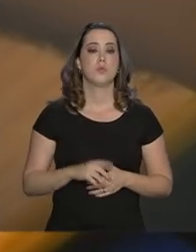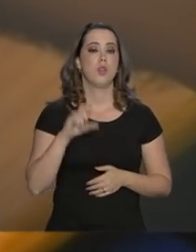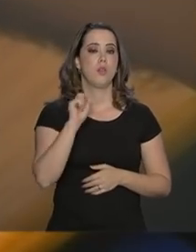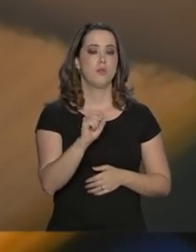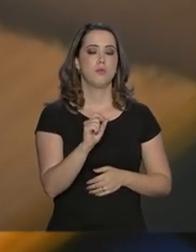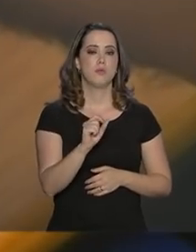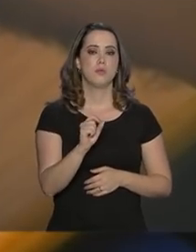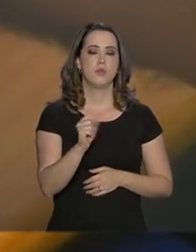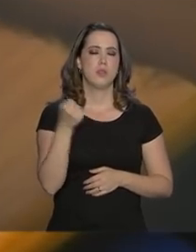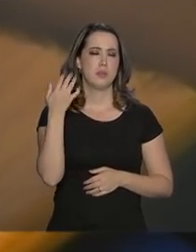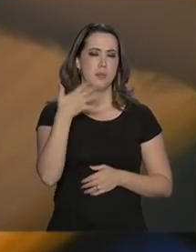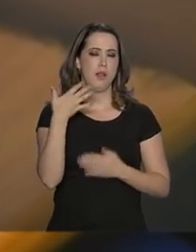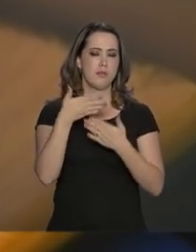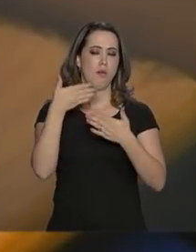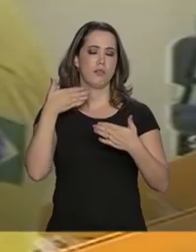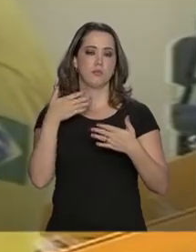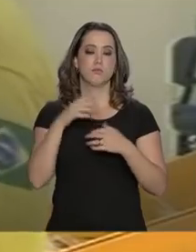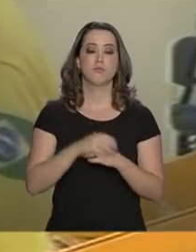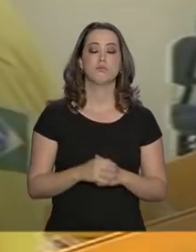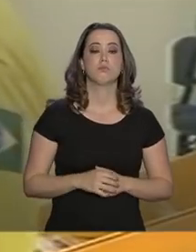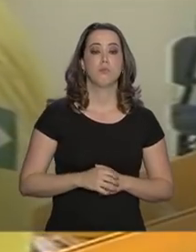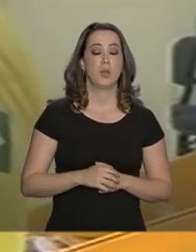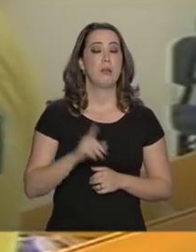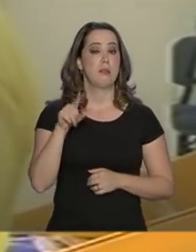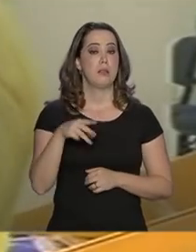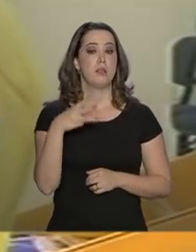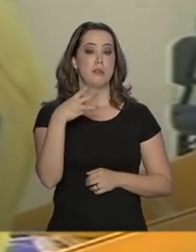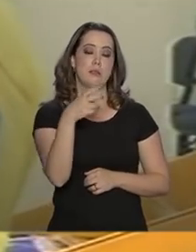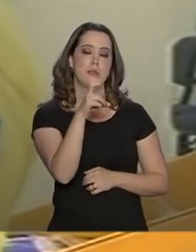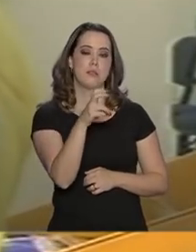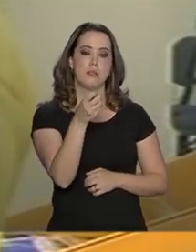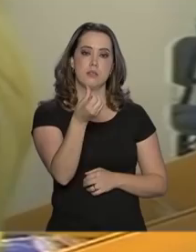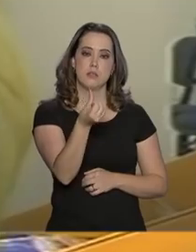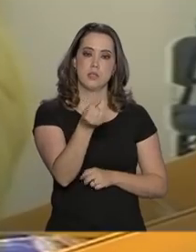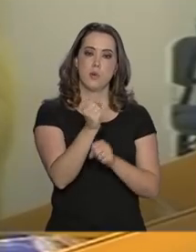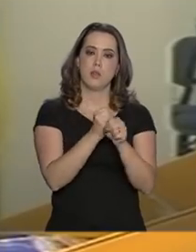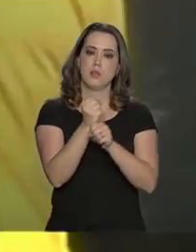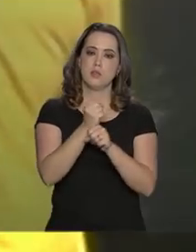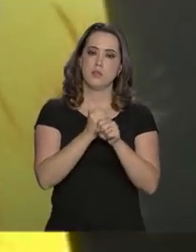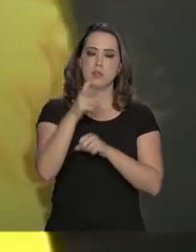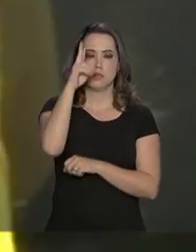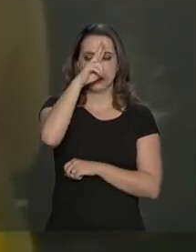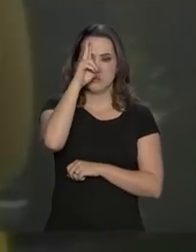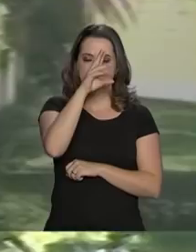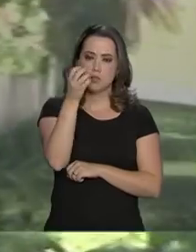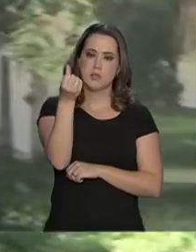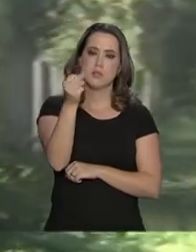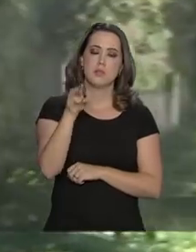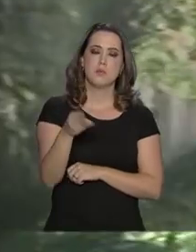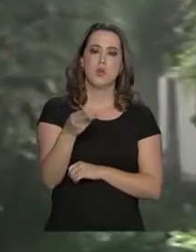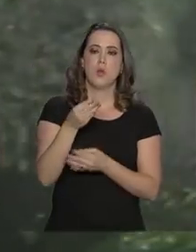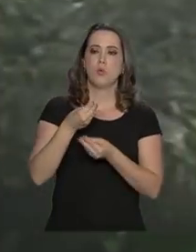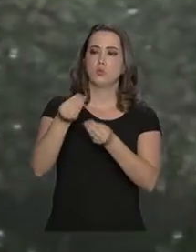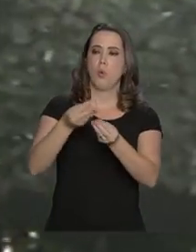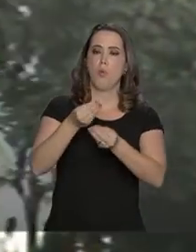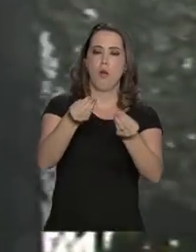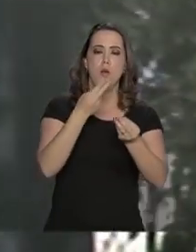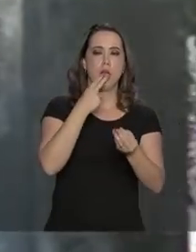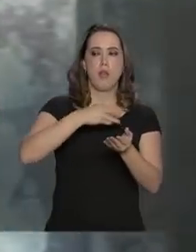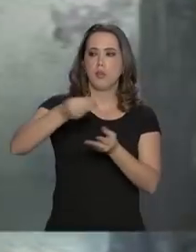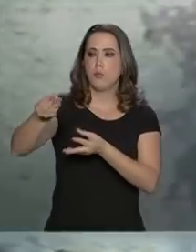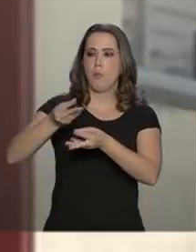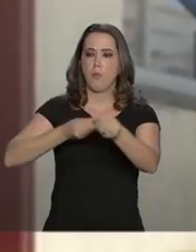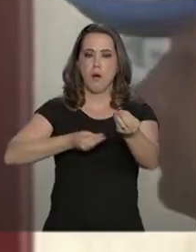São 356 anos de história, seis bilhões de entregas realizadas por ano e